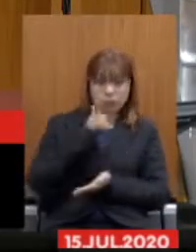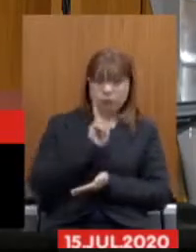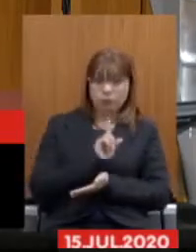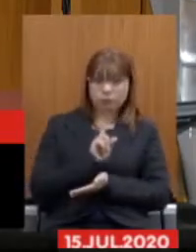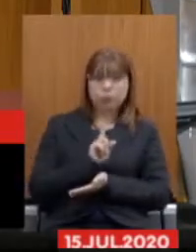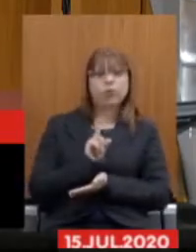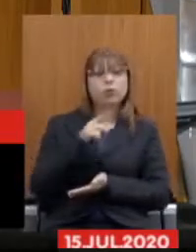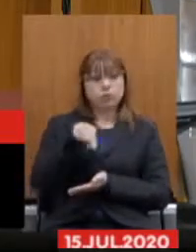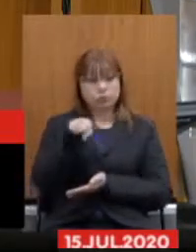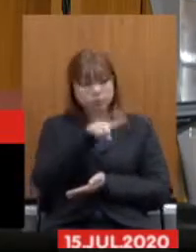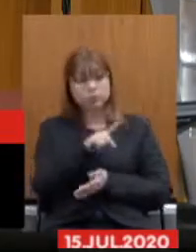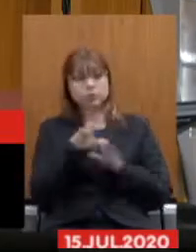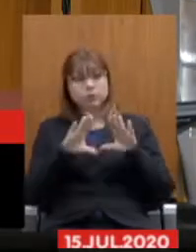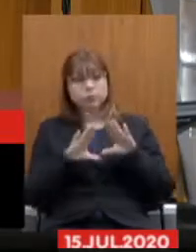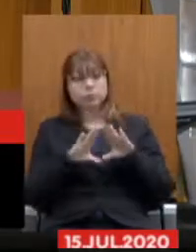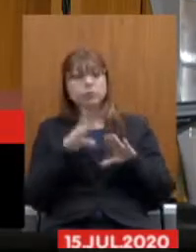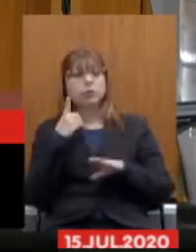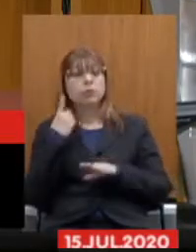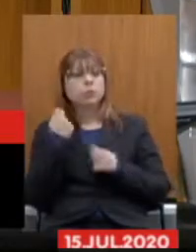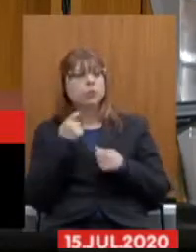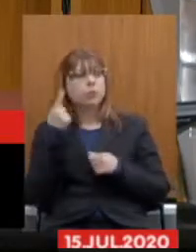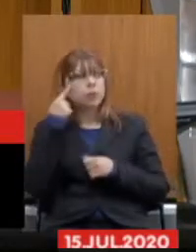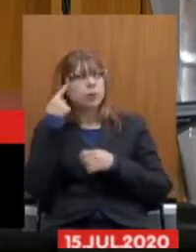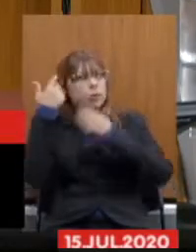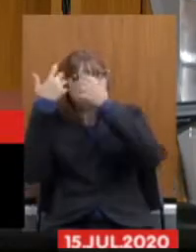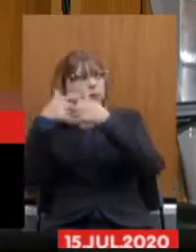senhores deveriam se perguntar o que está errado